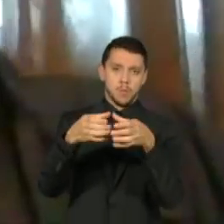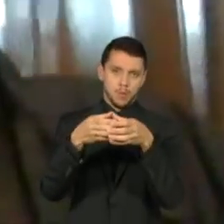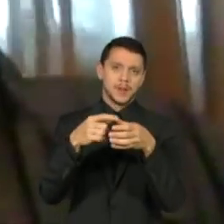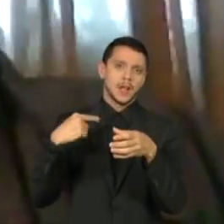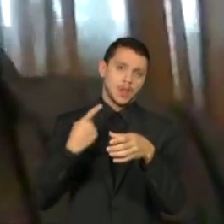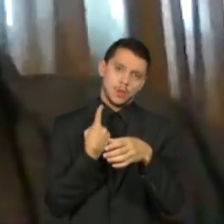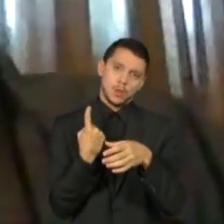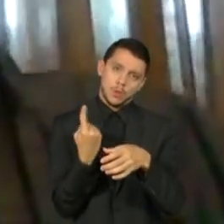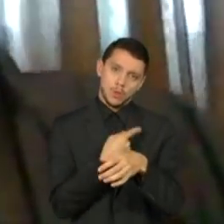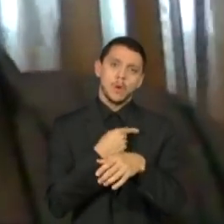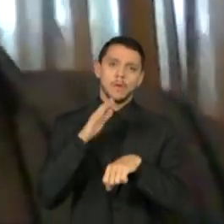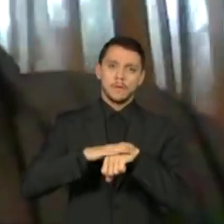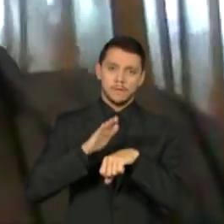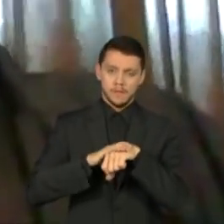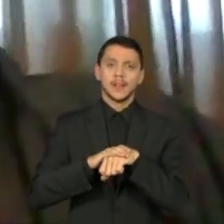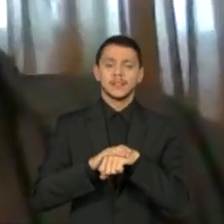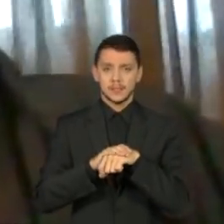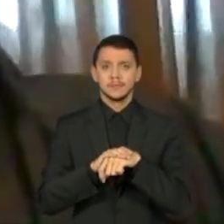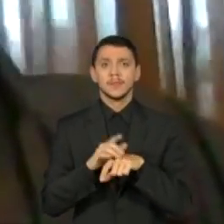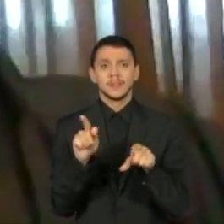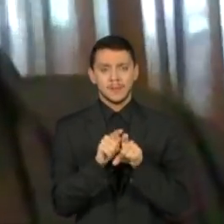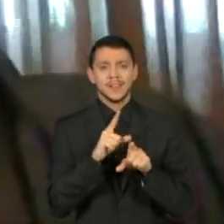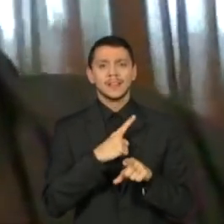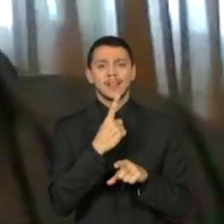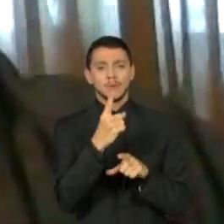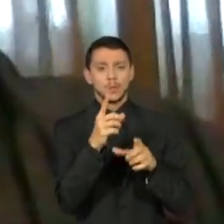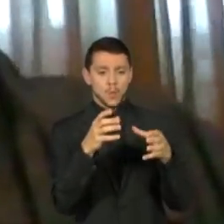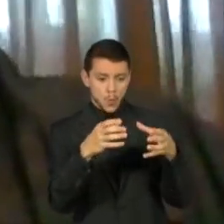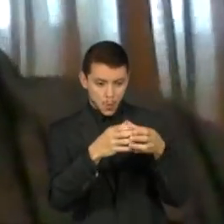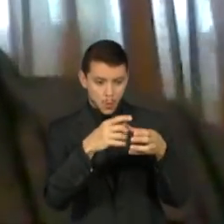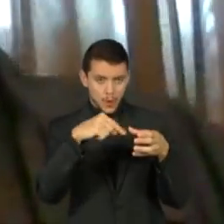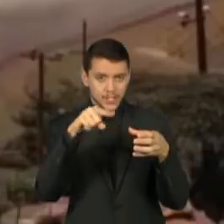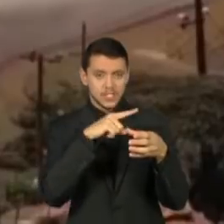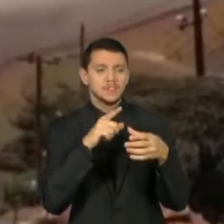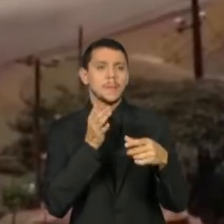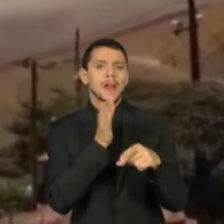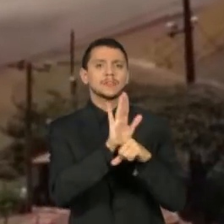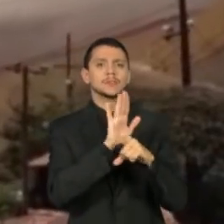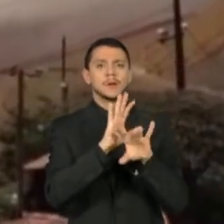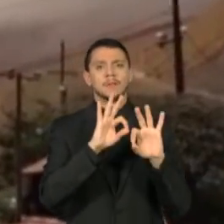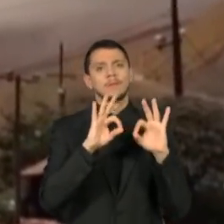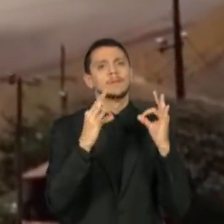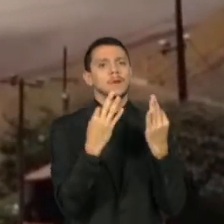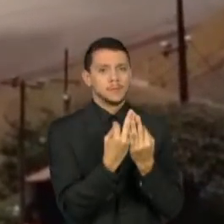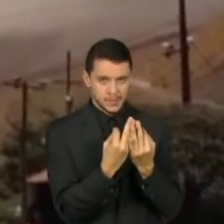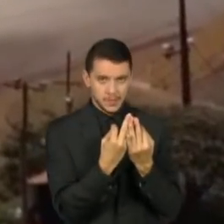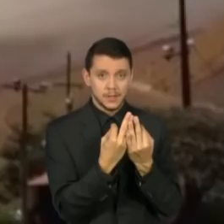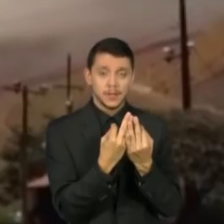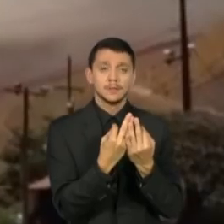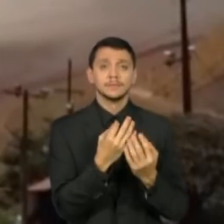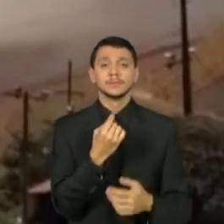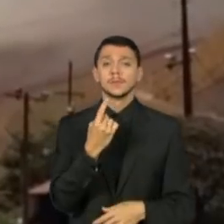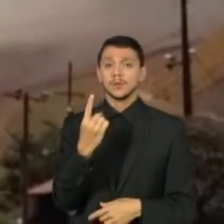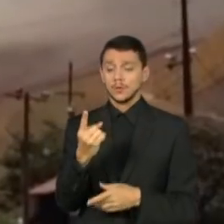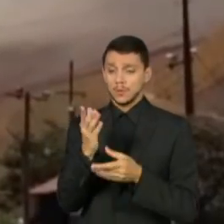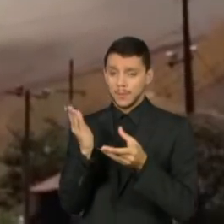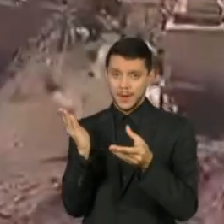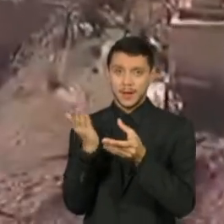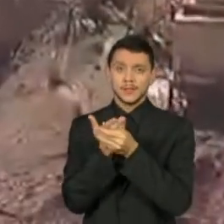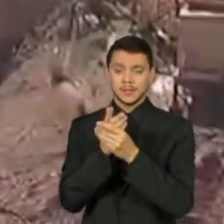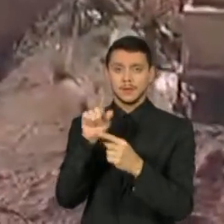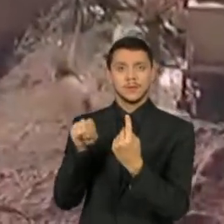civil coletiva para a reparação das famílias e uma ação para